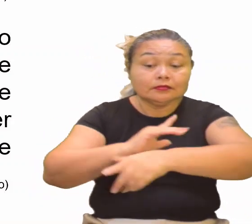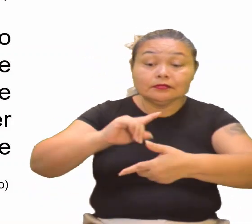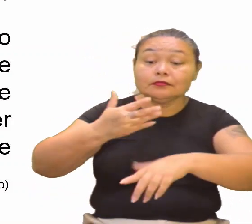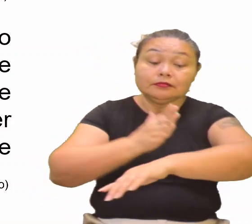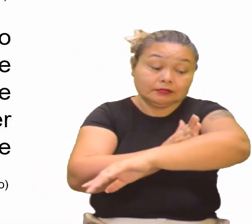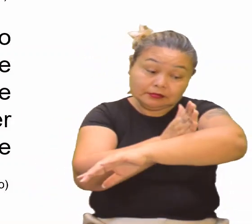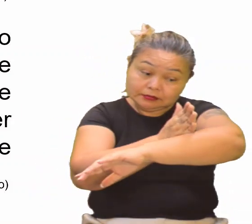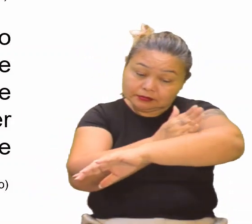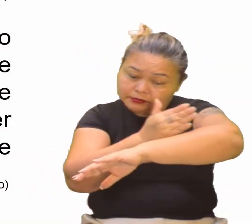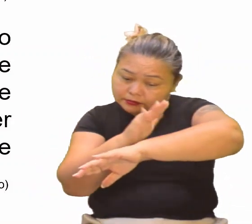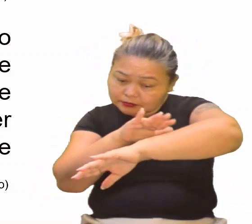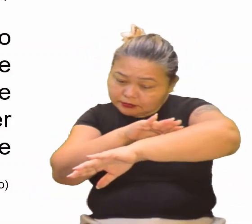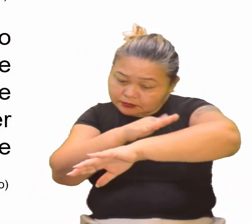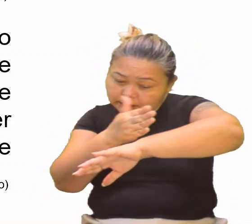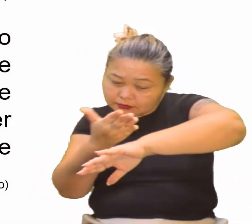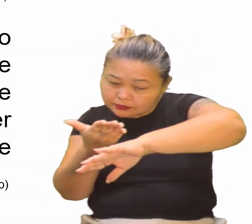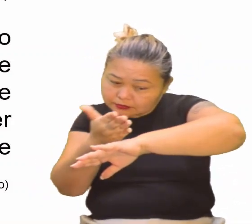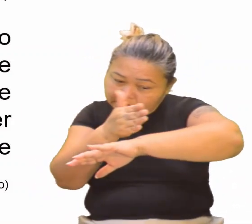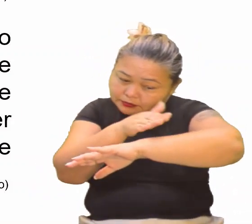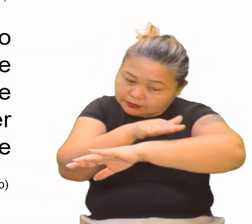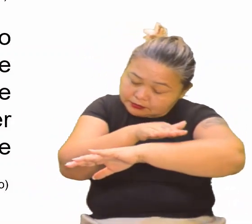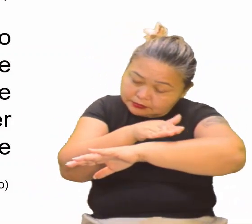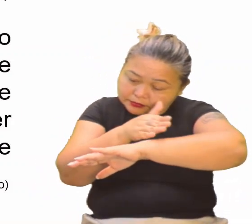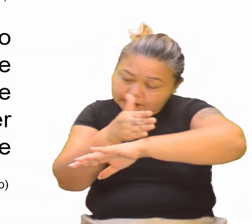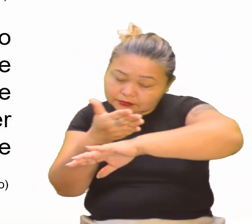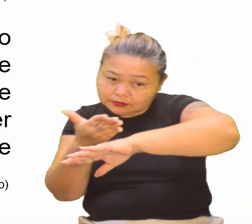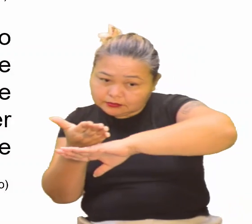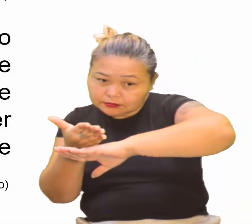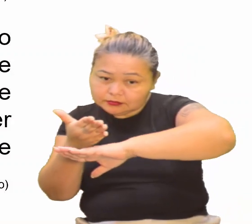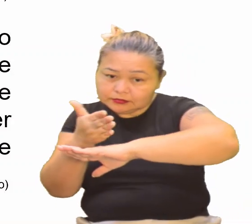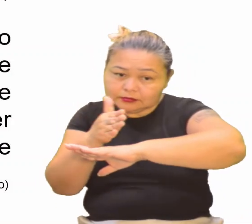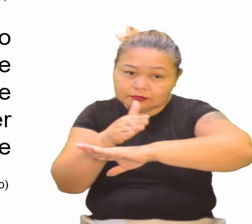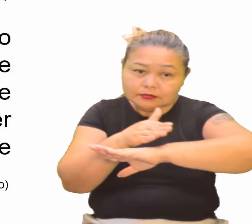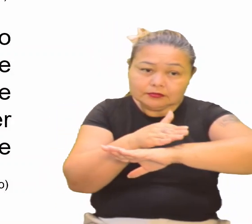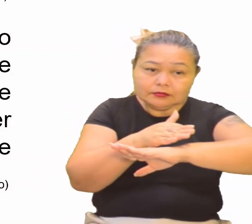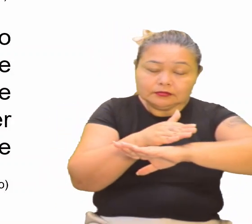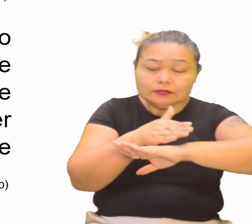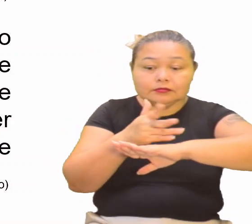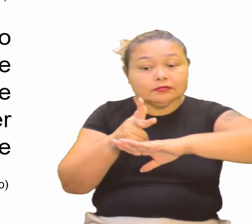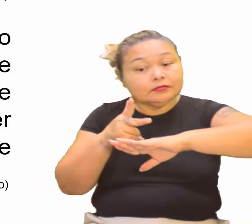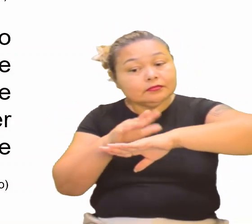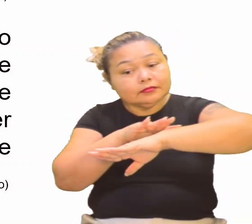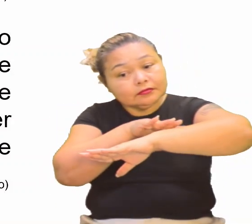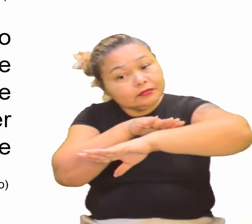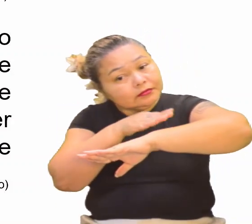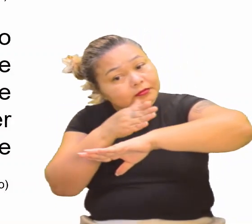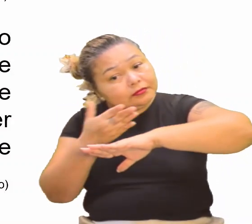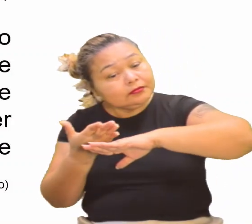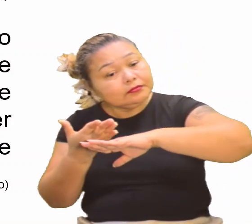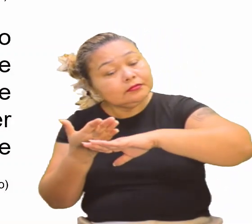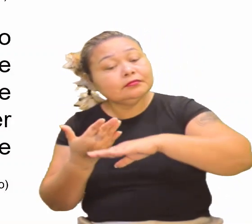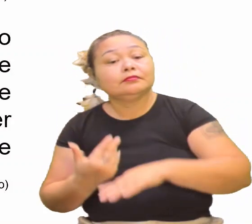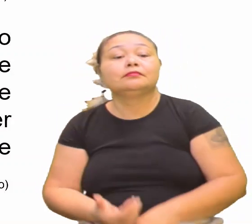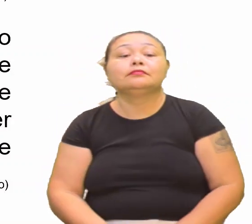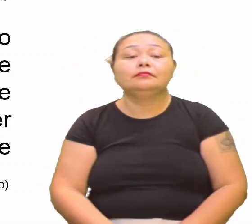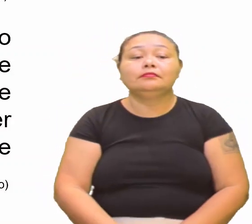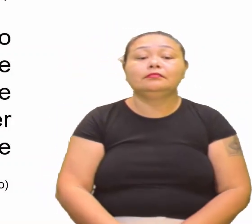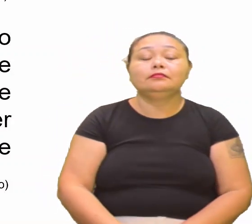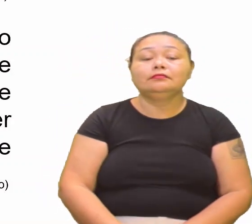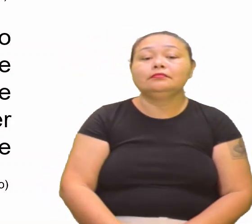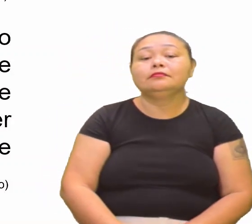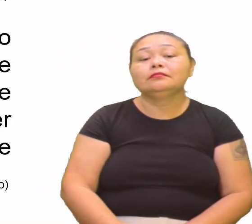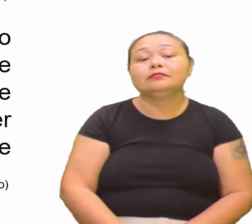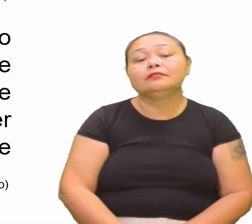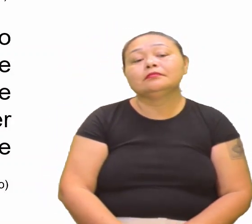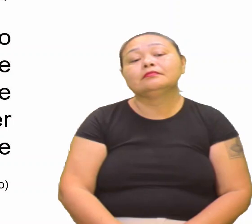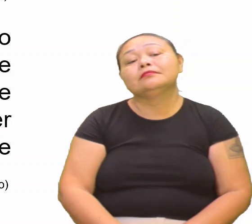moderna. Então, ele era uma espécie de fio, De transição, uma, como se